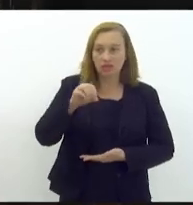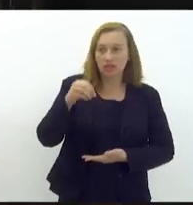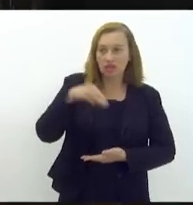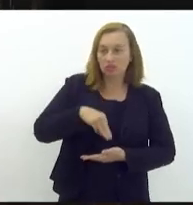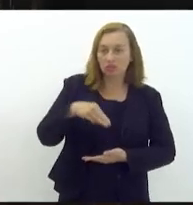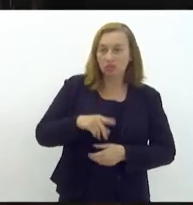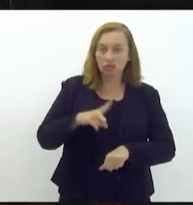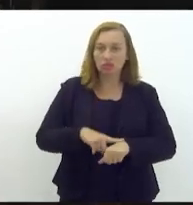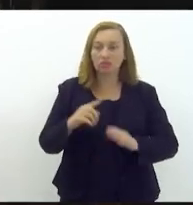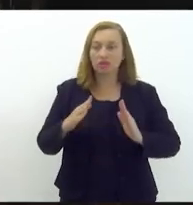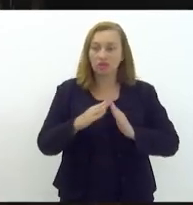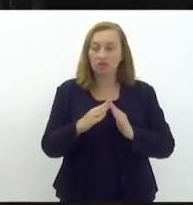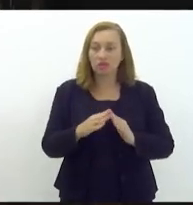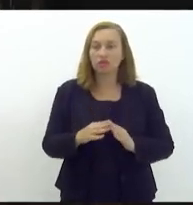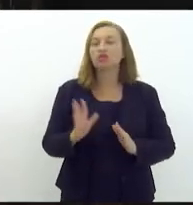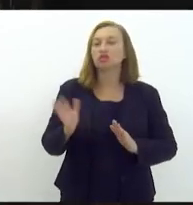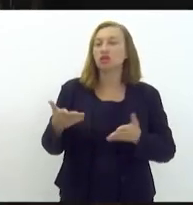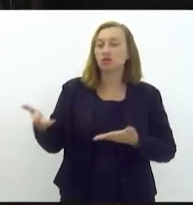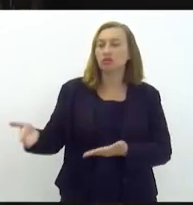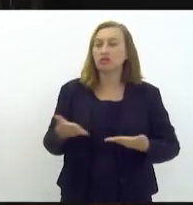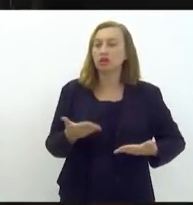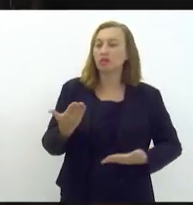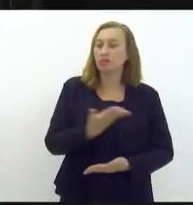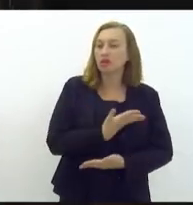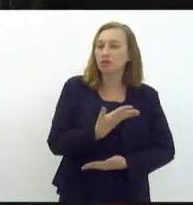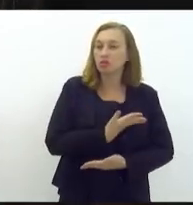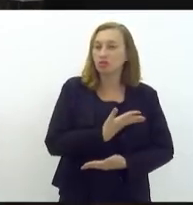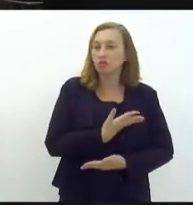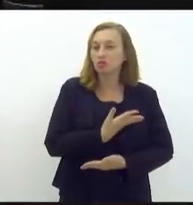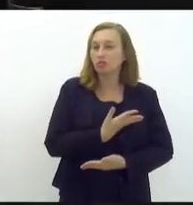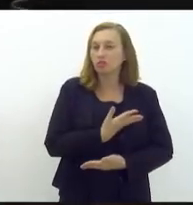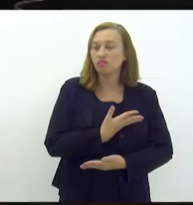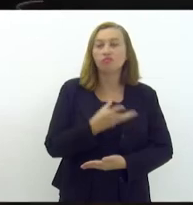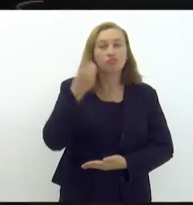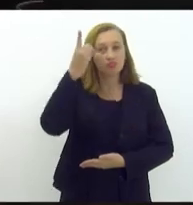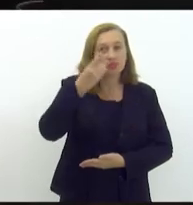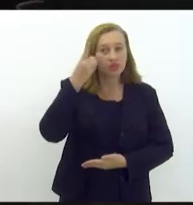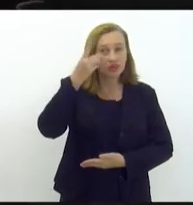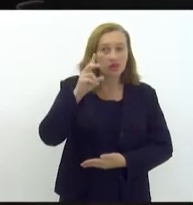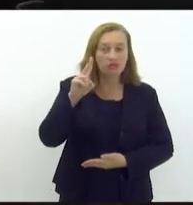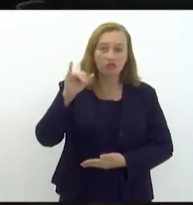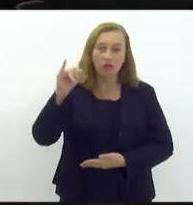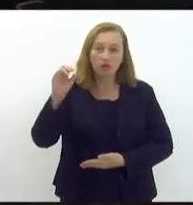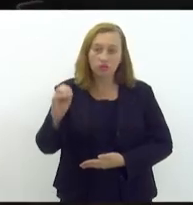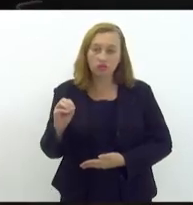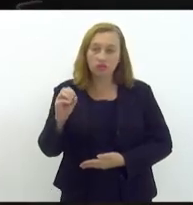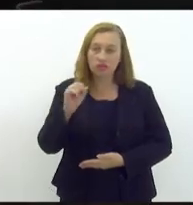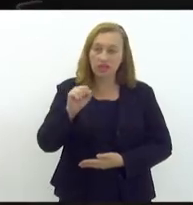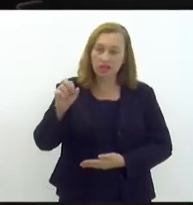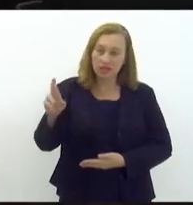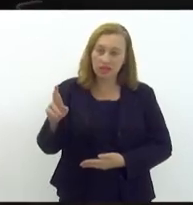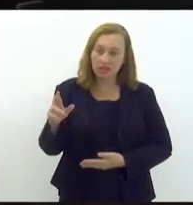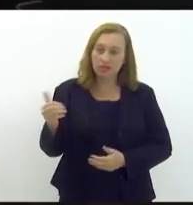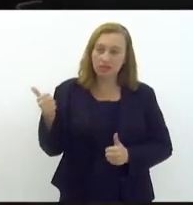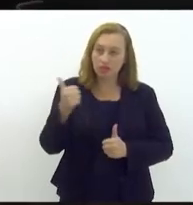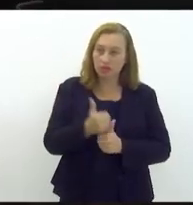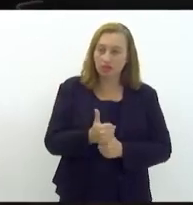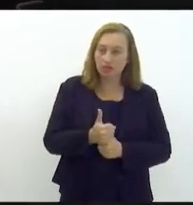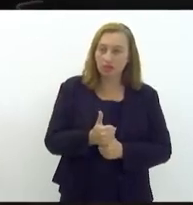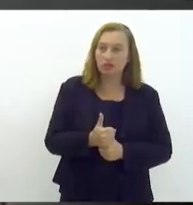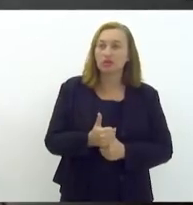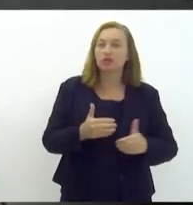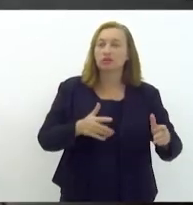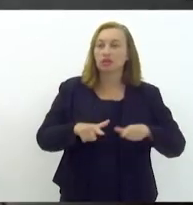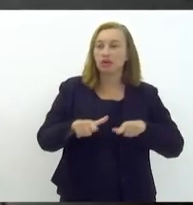minutos no tempo regimental já convidando o meu colega o deputado valdo seaza para assumir os trabalhos do expediente